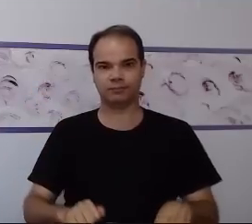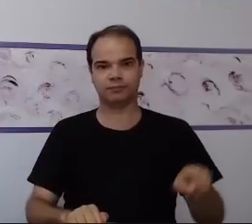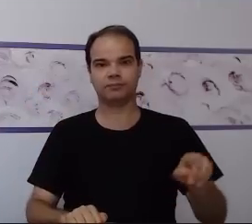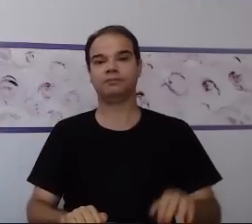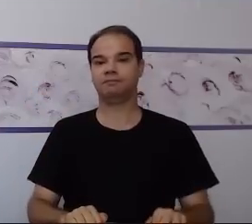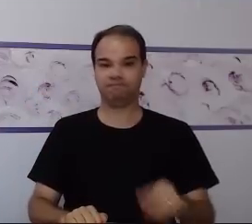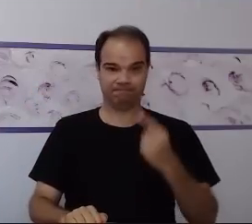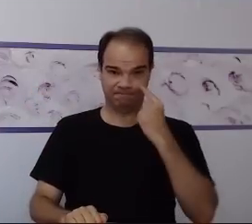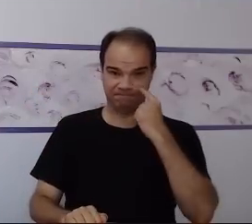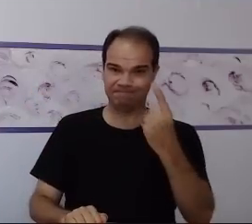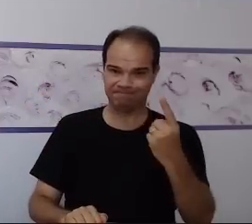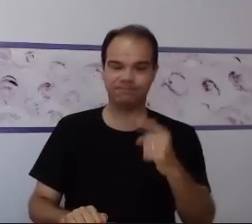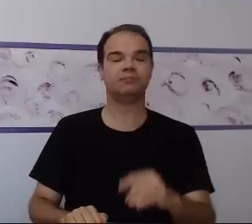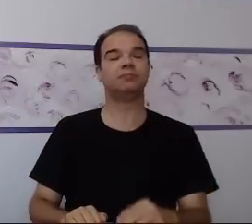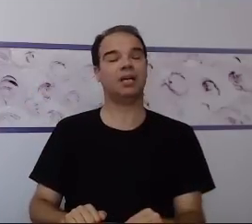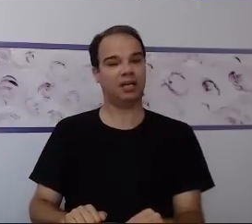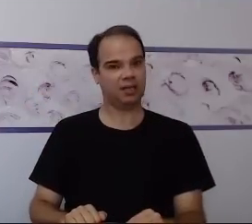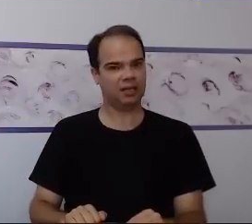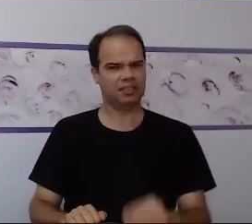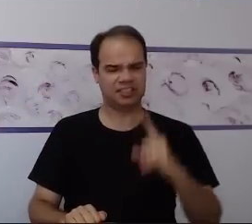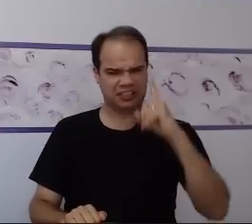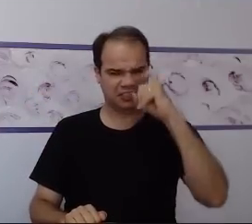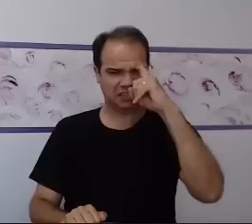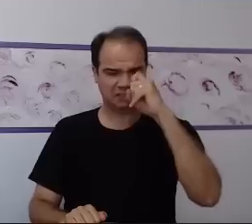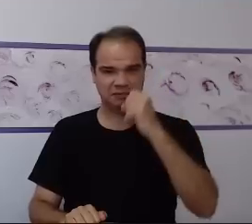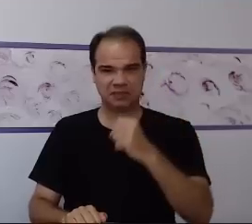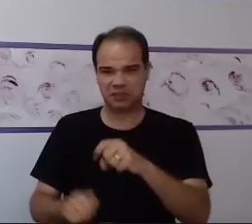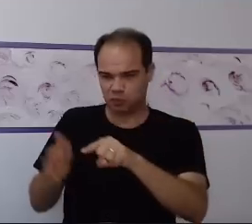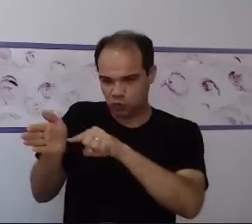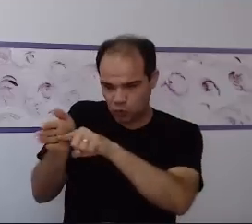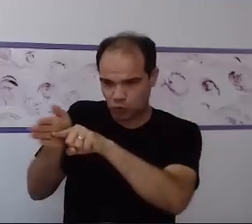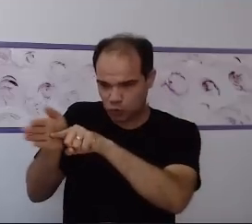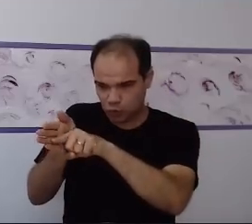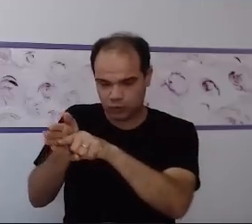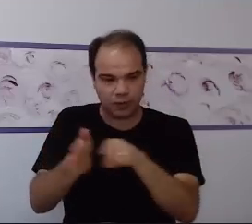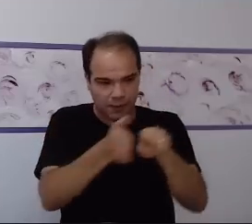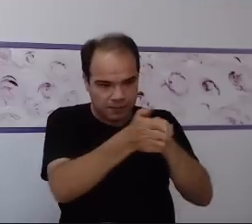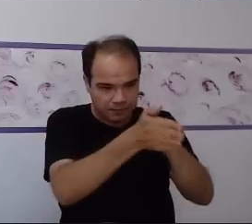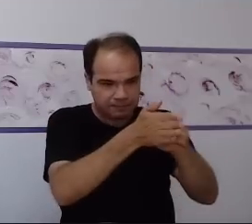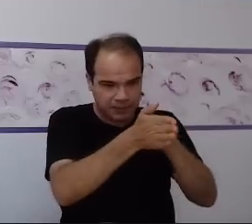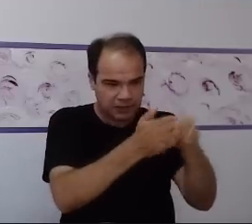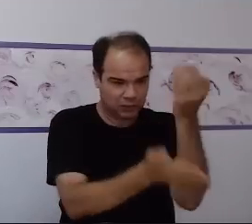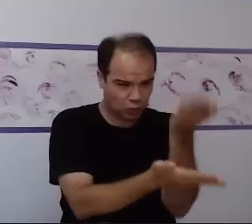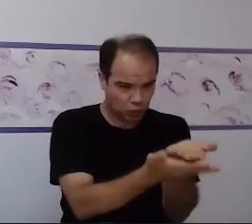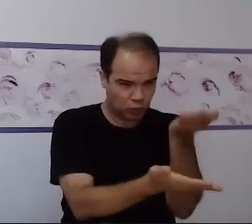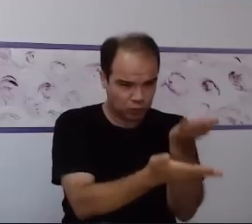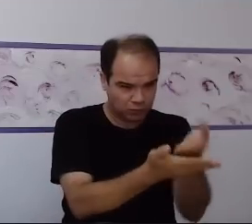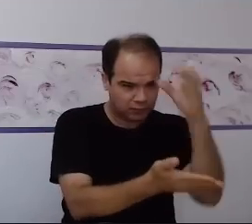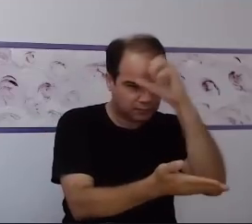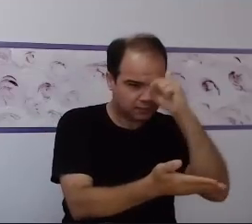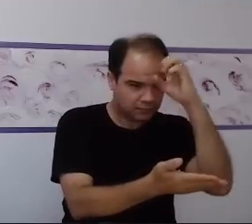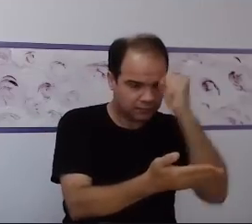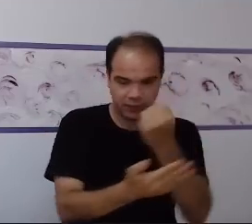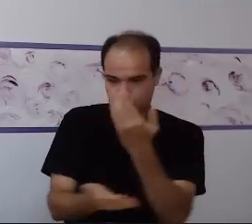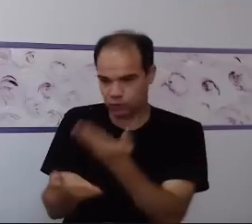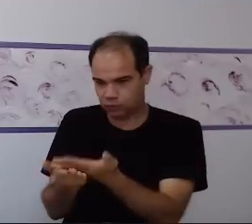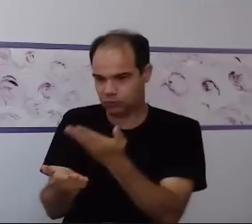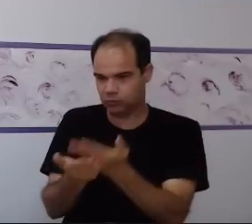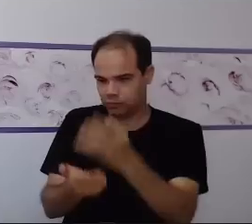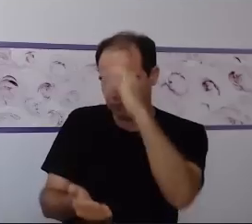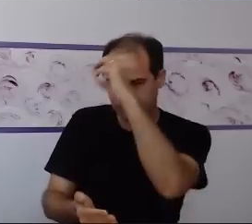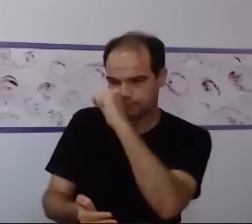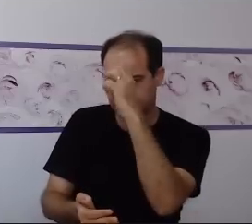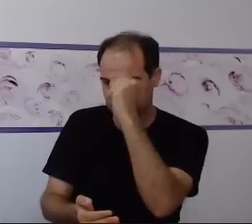complexo esse estudo, né? Nós estamos com as profissionais aqui que demandam de muito estudo. Elas vivem isso no dia a dia